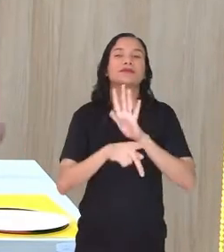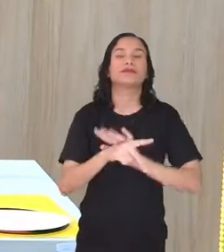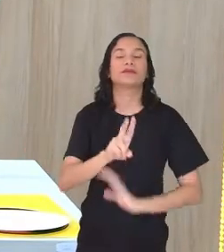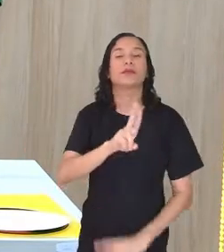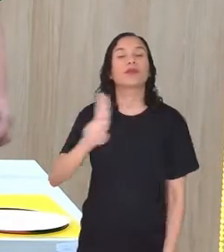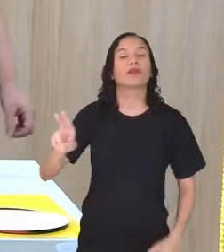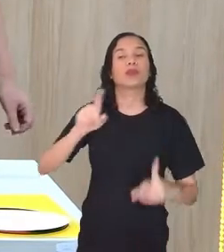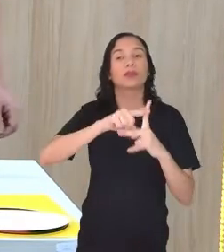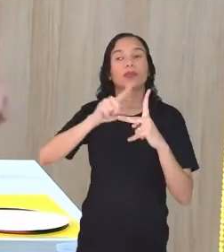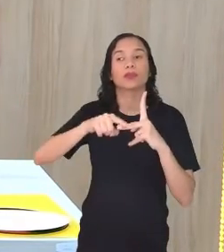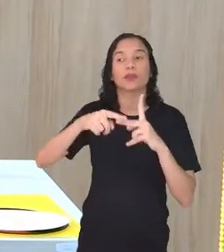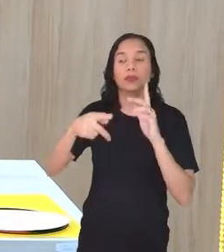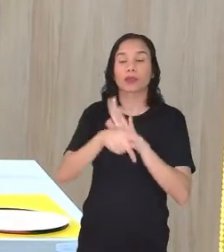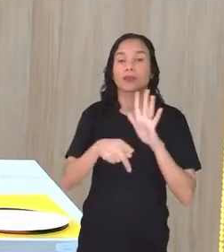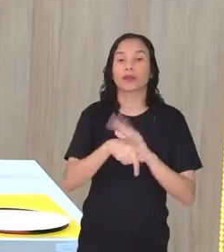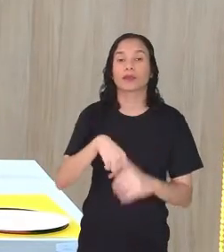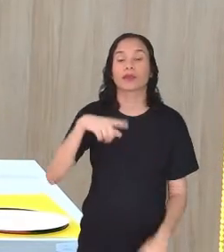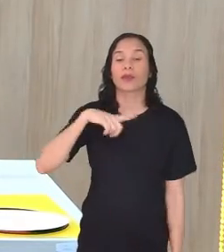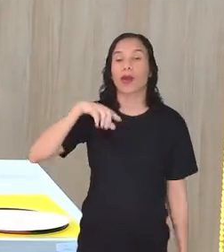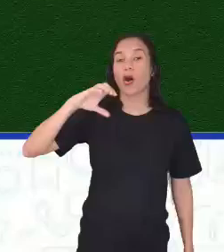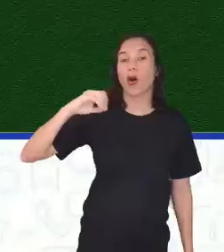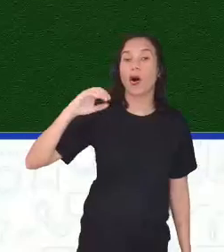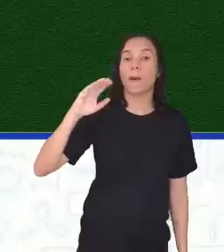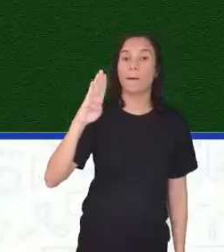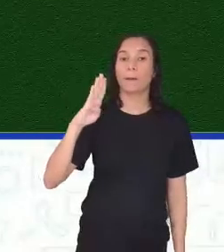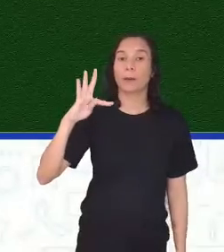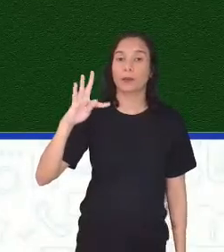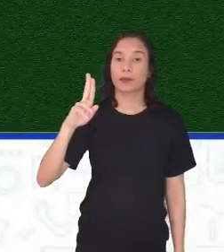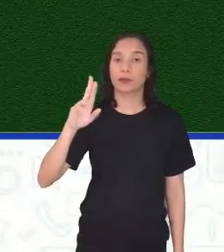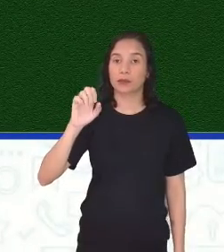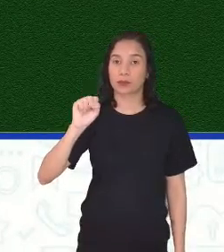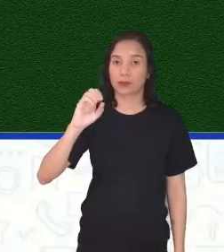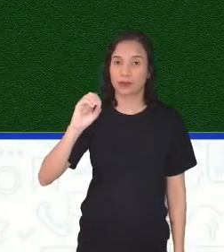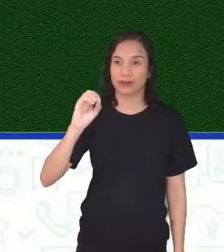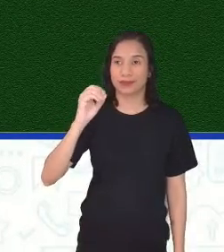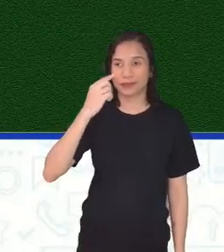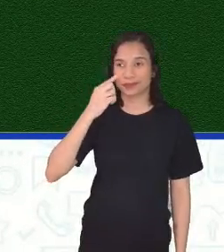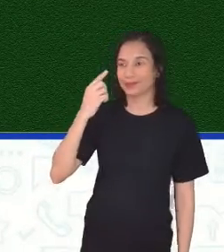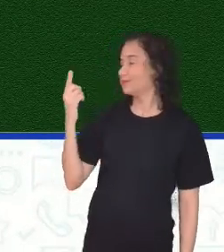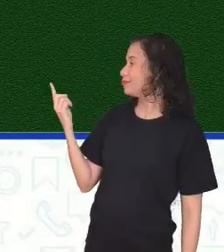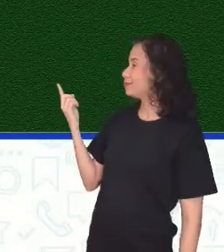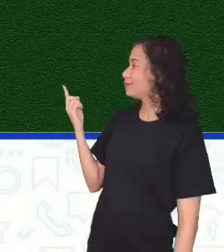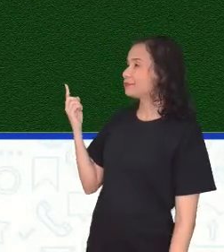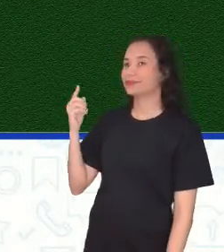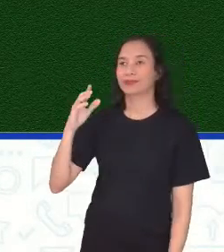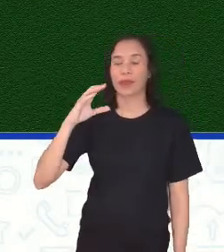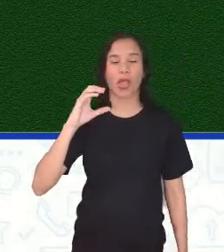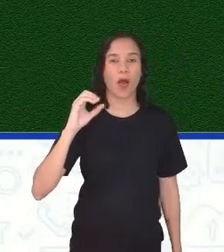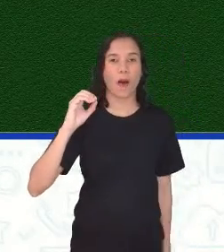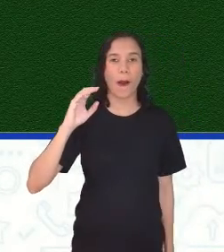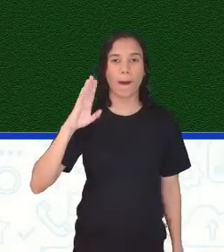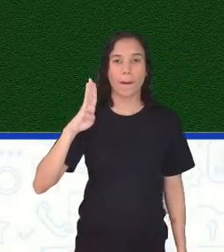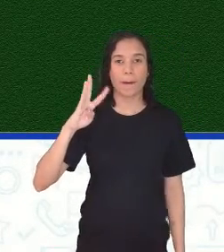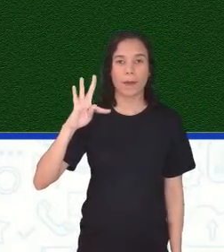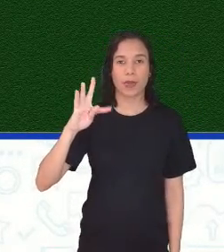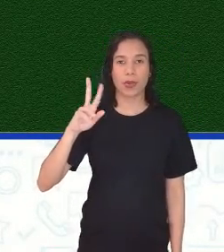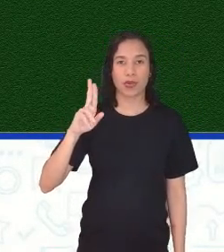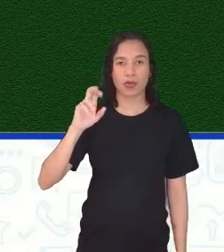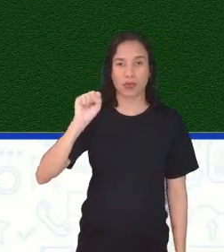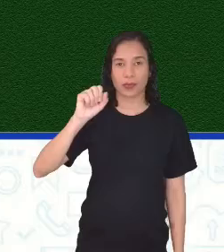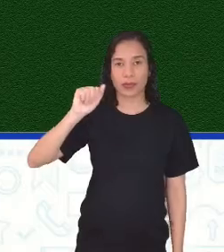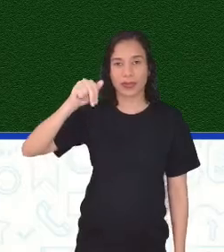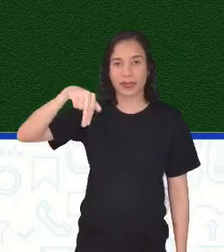desse ângulo é o ângulo obtuso. Opa, tá vendo? Ângulo obtuso. O obtus ângulo.